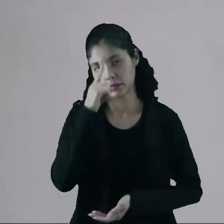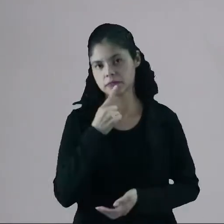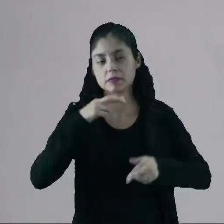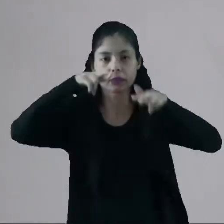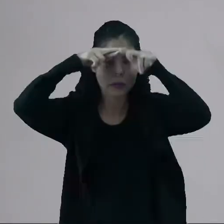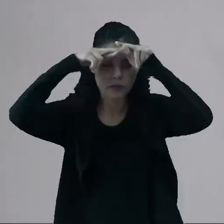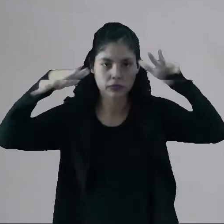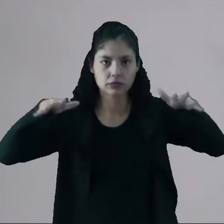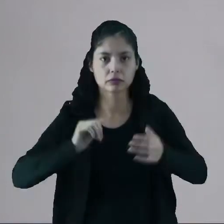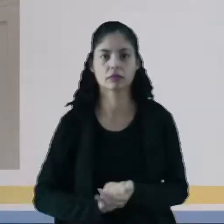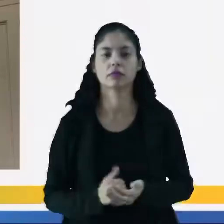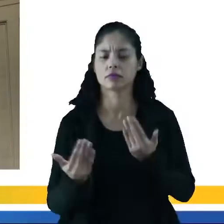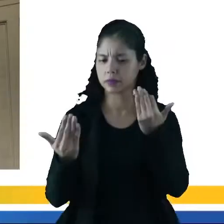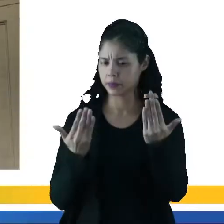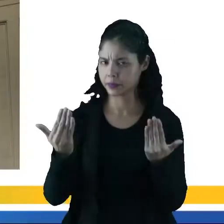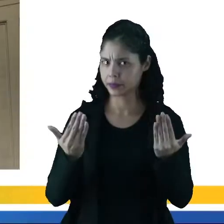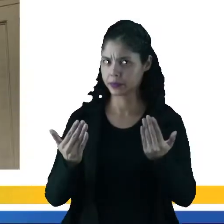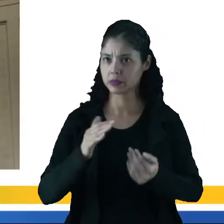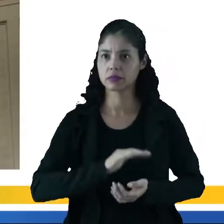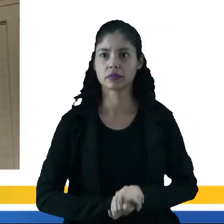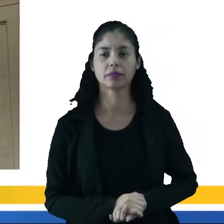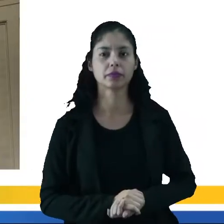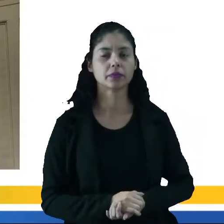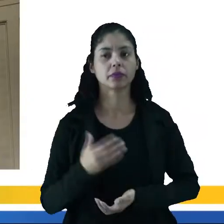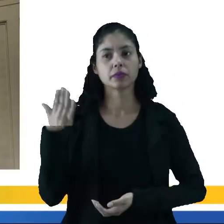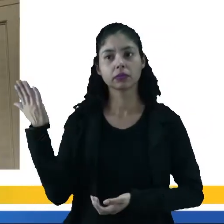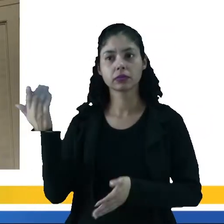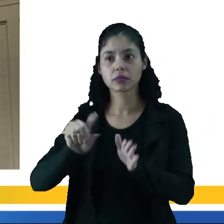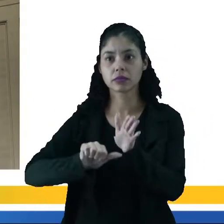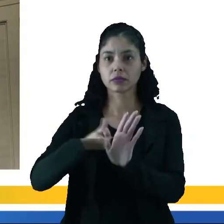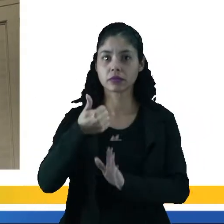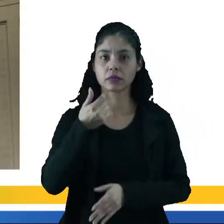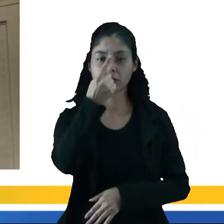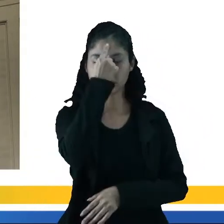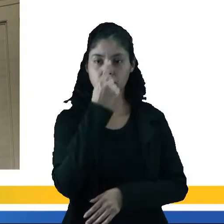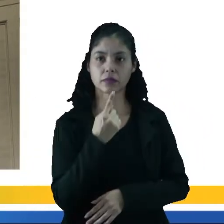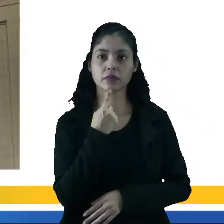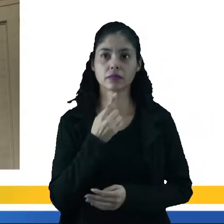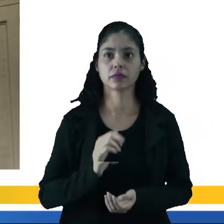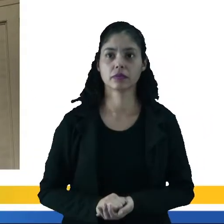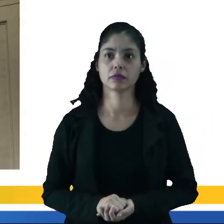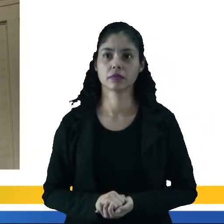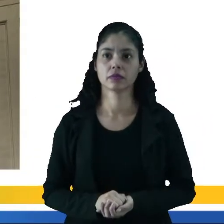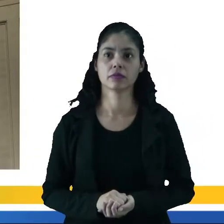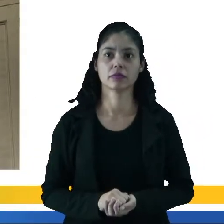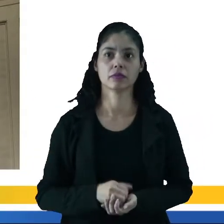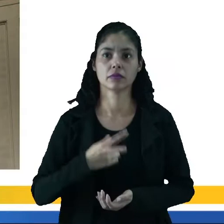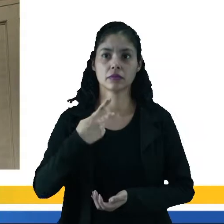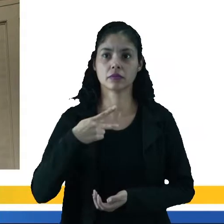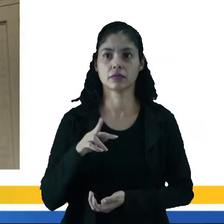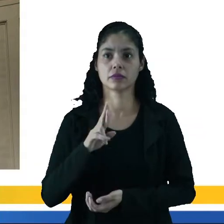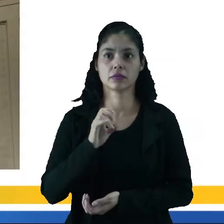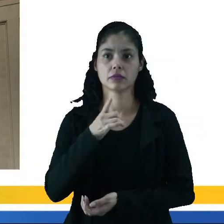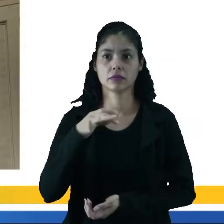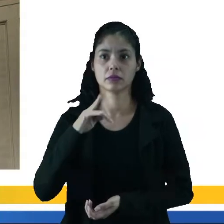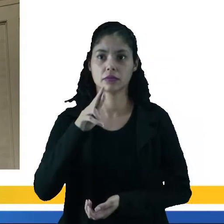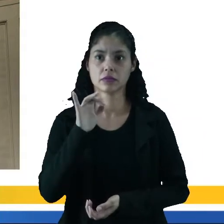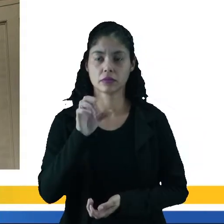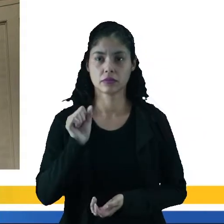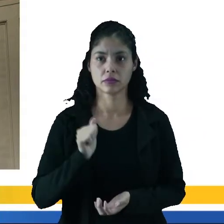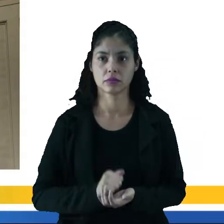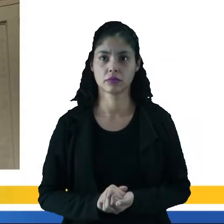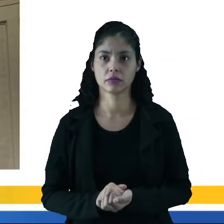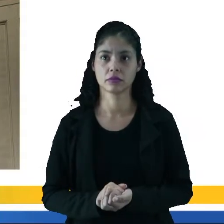renascentista. E vamos fazer essa comparação. Olha aqui, a primeira imagem, eu tenho uma imagem de Prachetlis, que é Hermes,